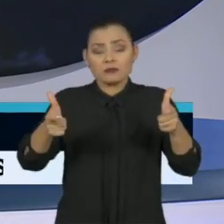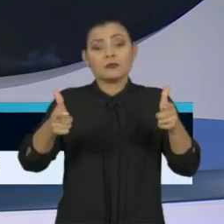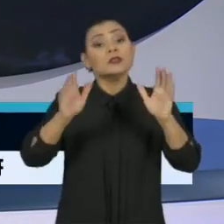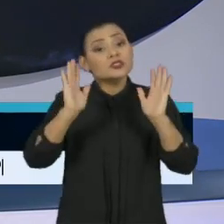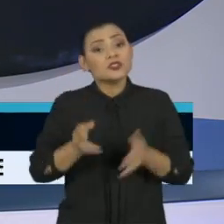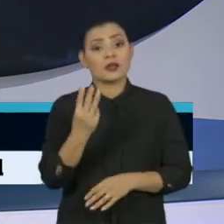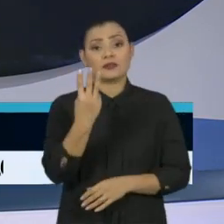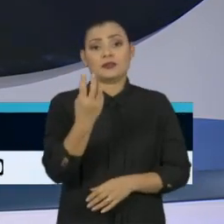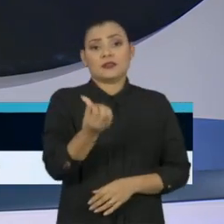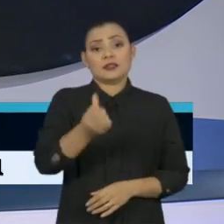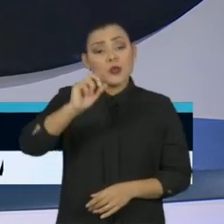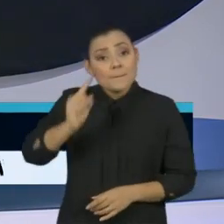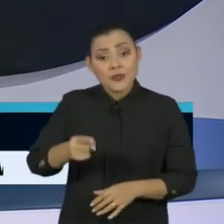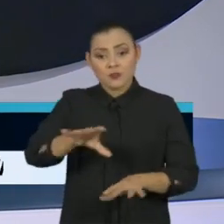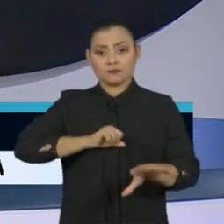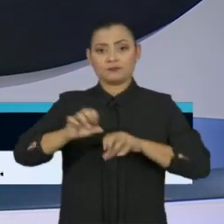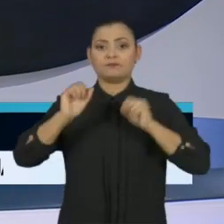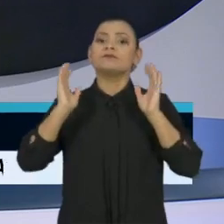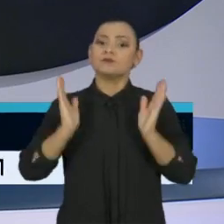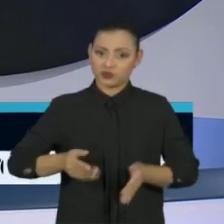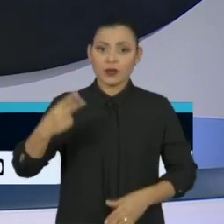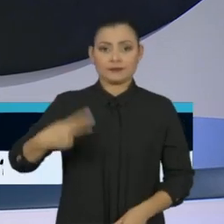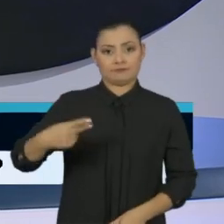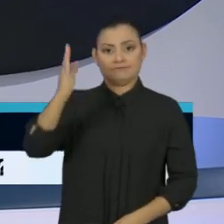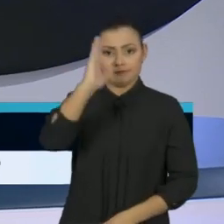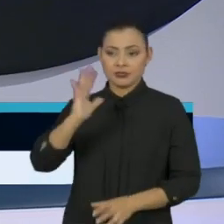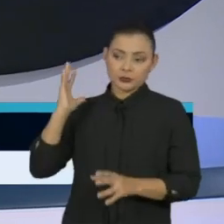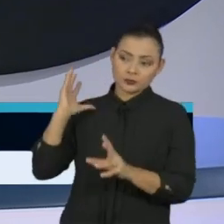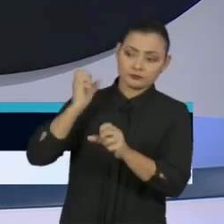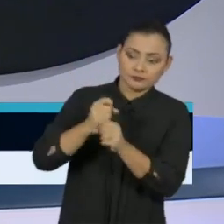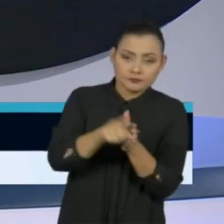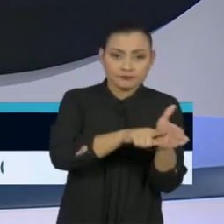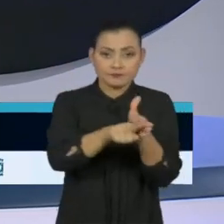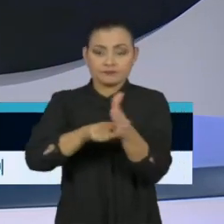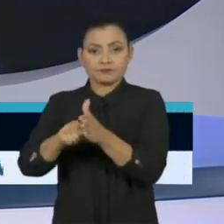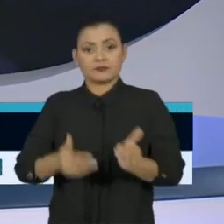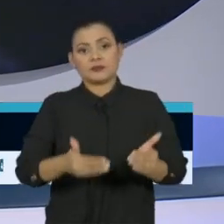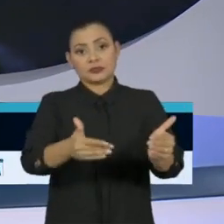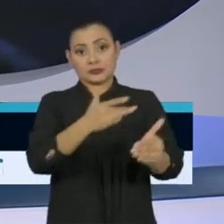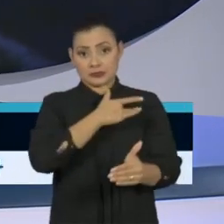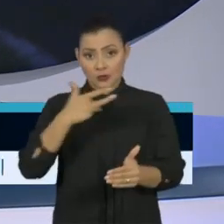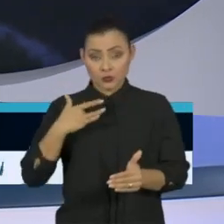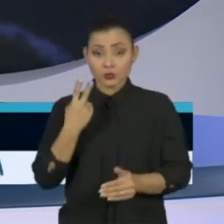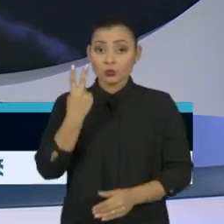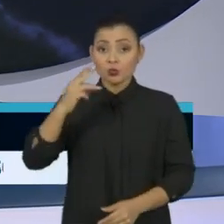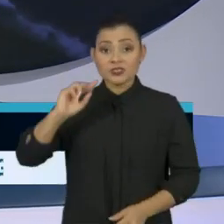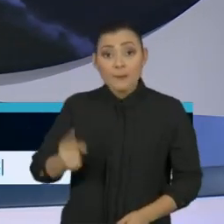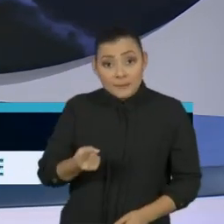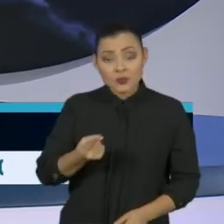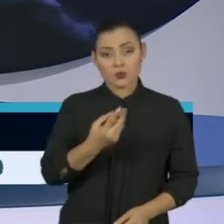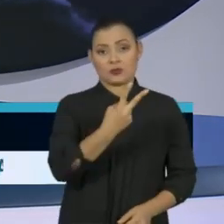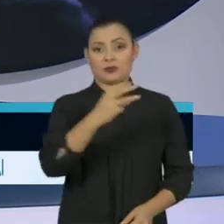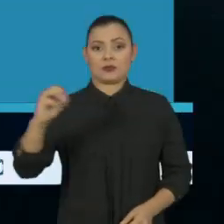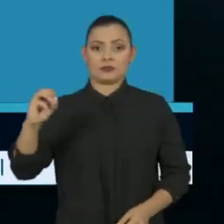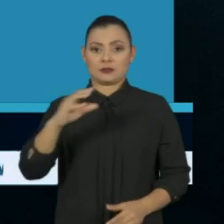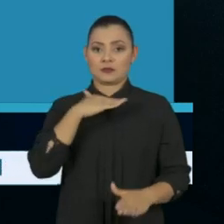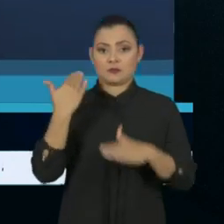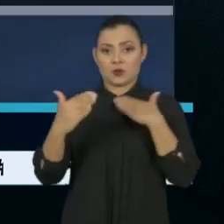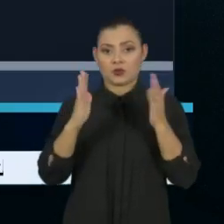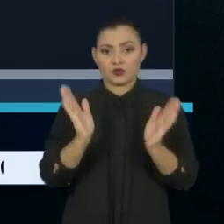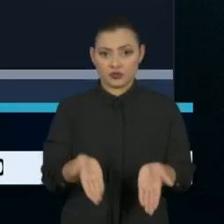36 mil infectados, segundo o último balanço do Ministério da Saúde, e mais de 2.300 mortes.